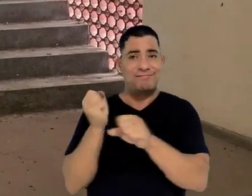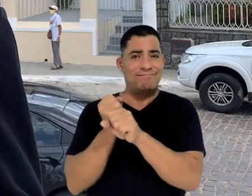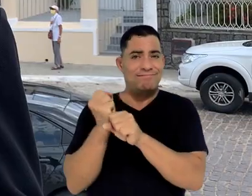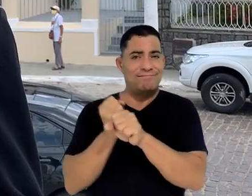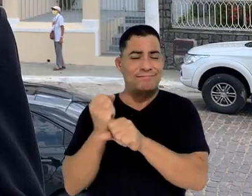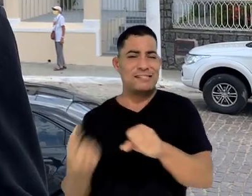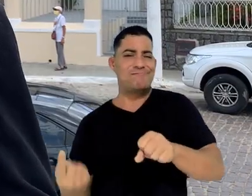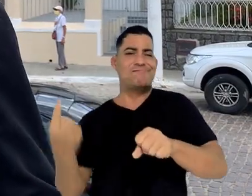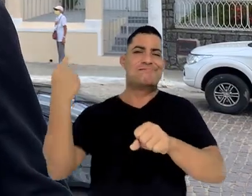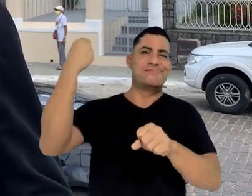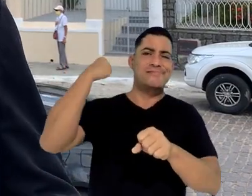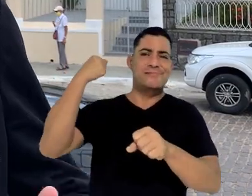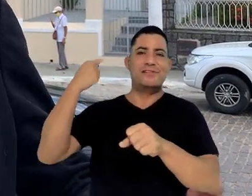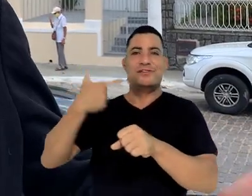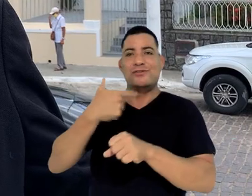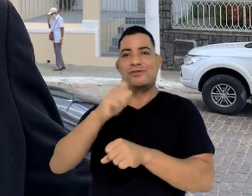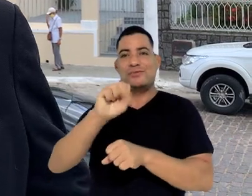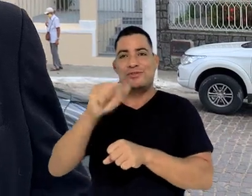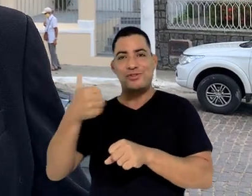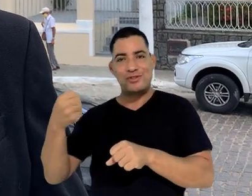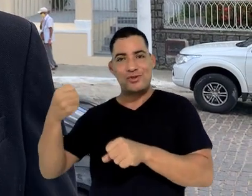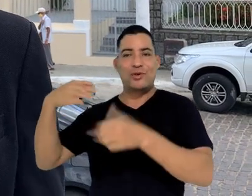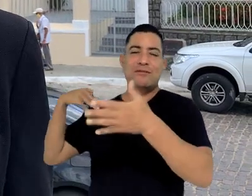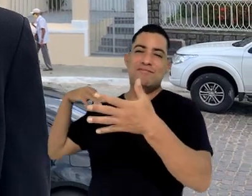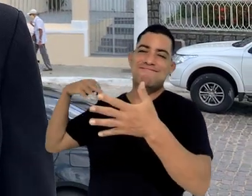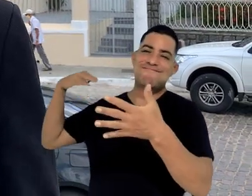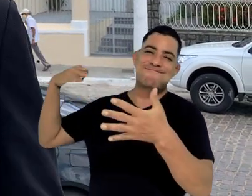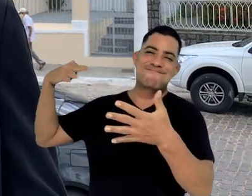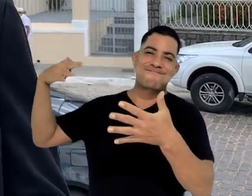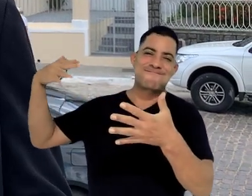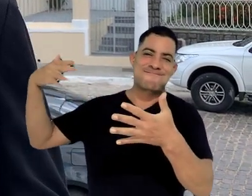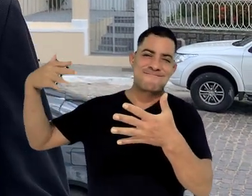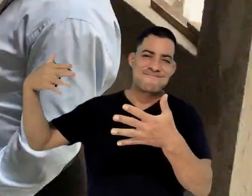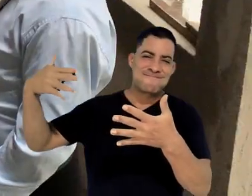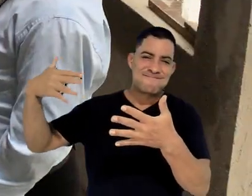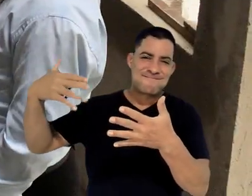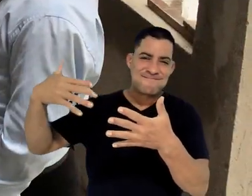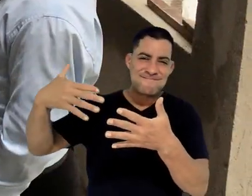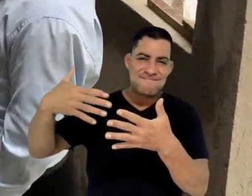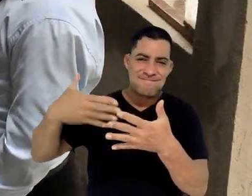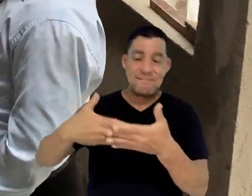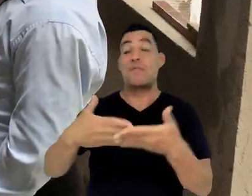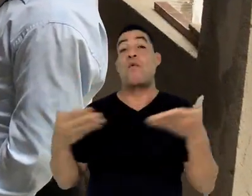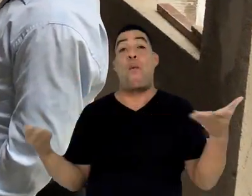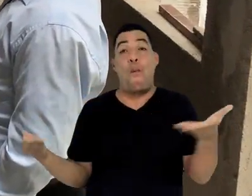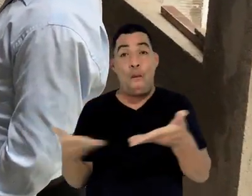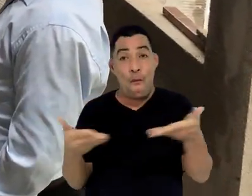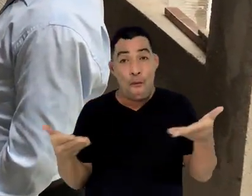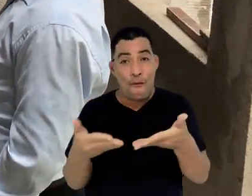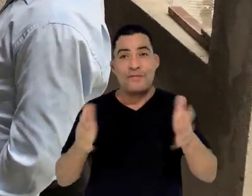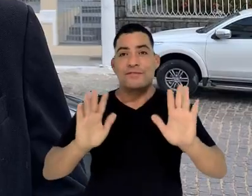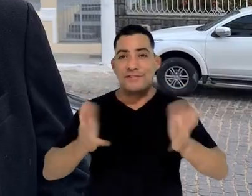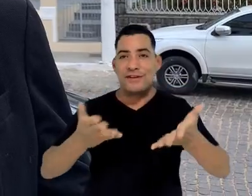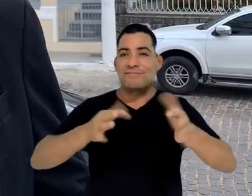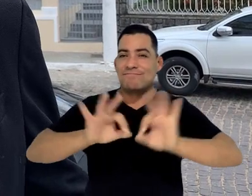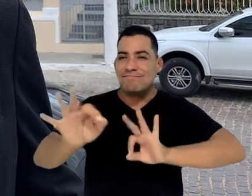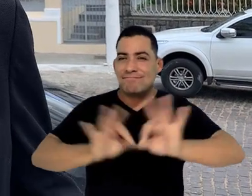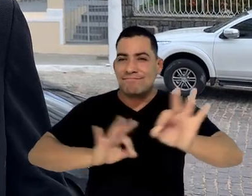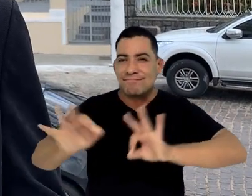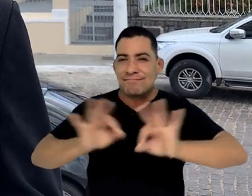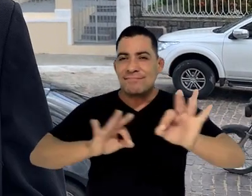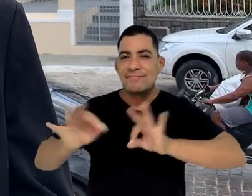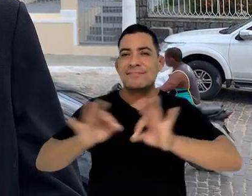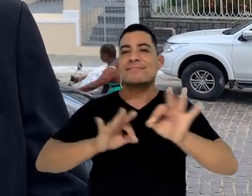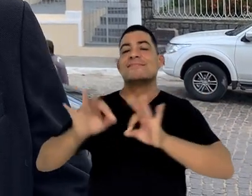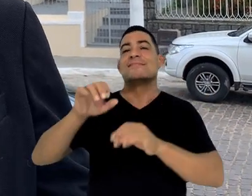iniciou-se lá em 2018, que passa por uma reestruturação